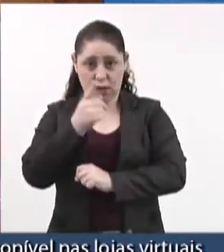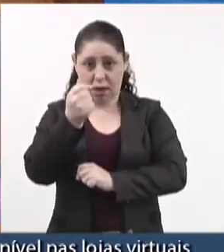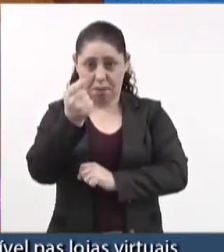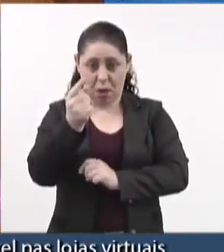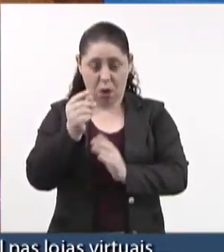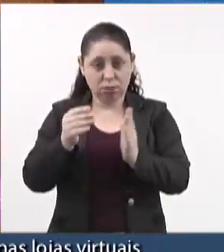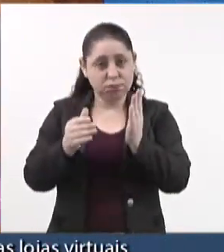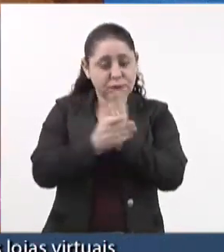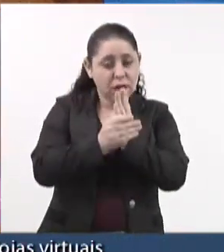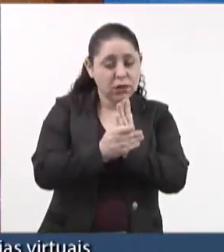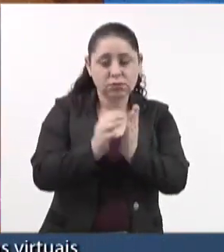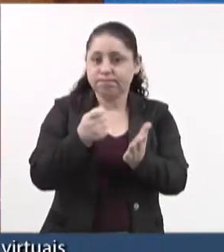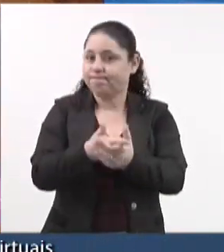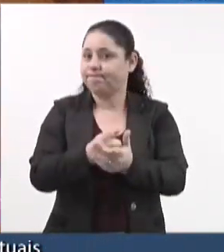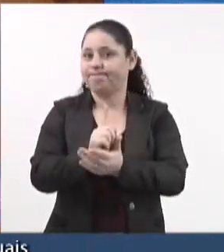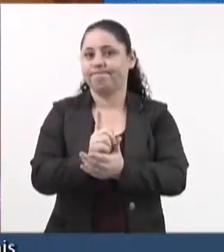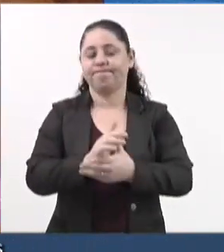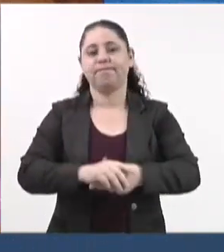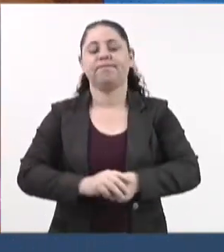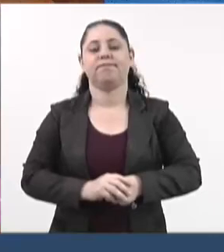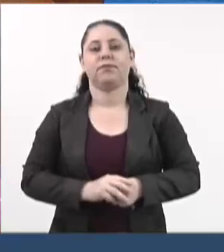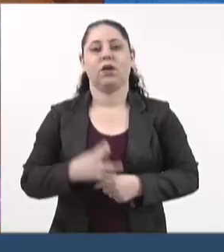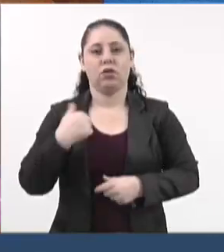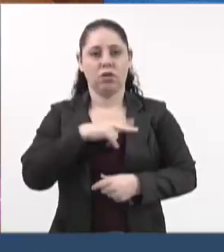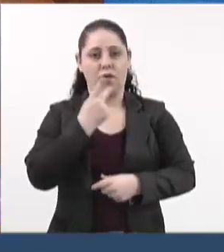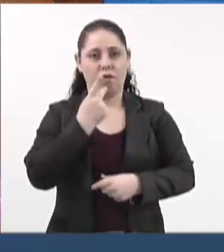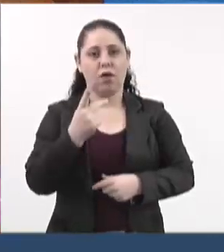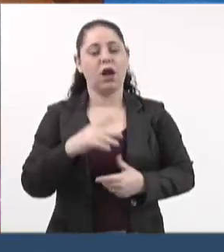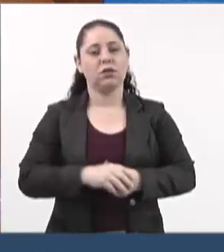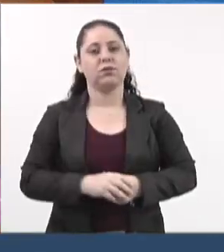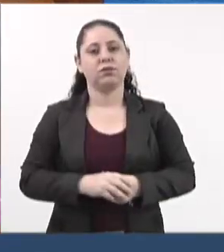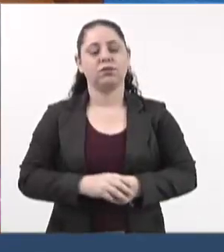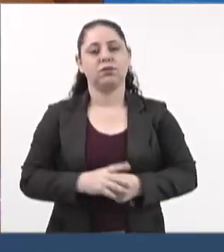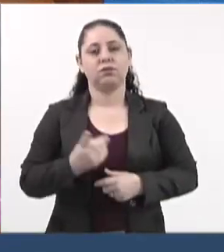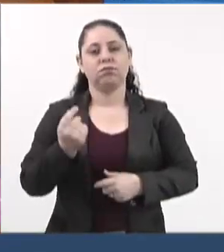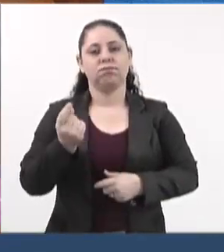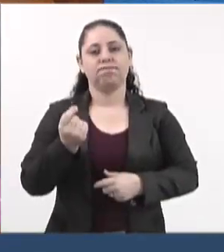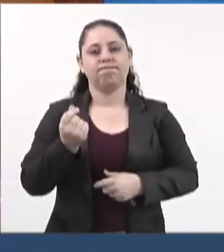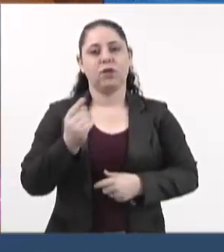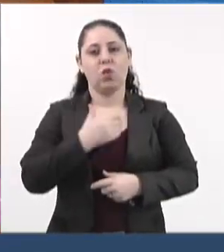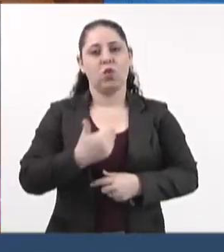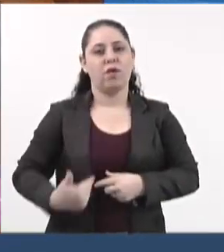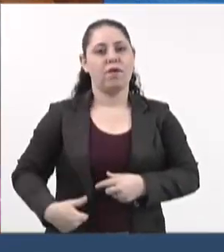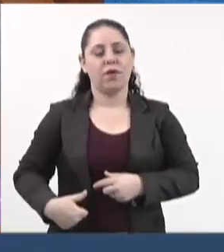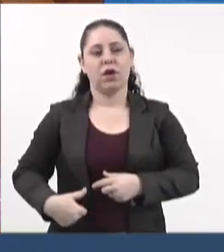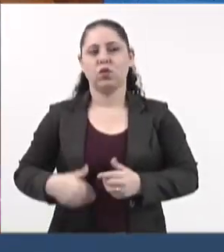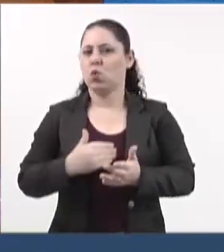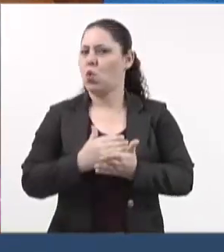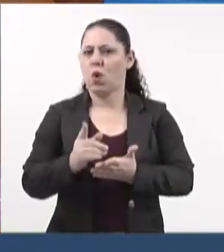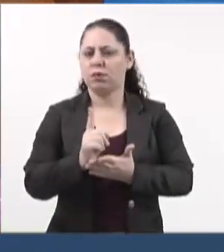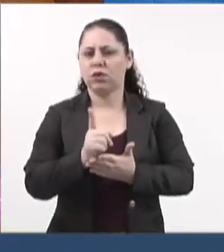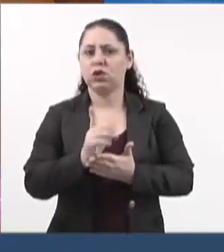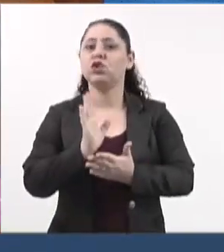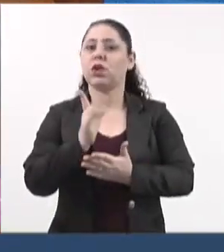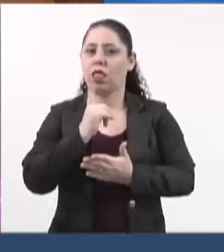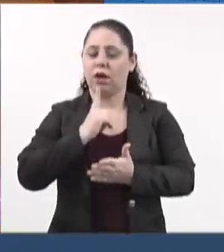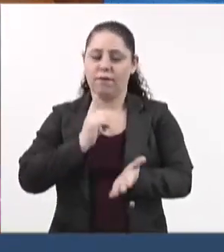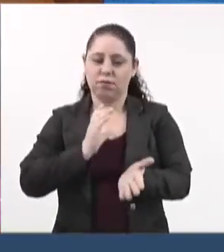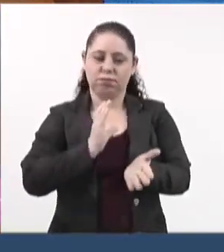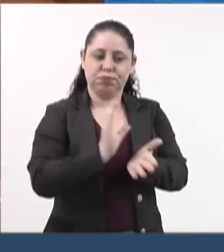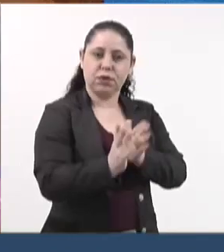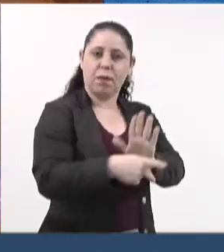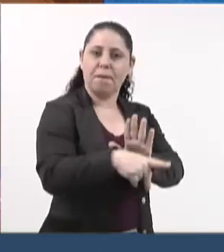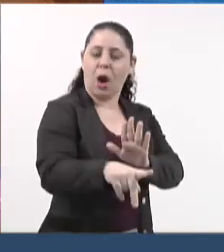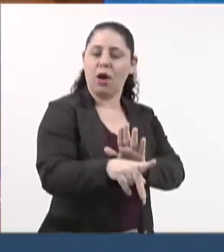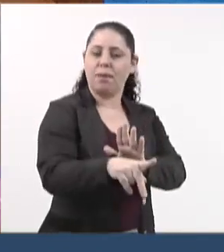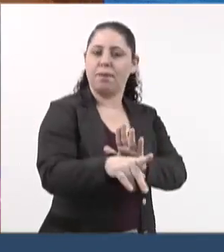não impositivas. Então, nós estamos falando de um gasto, de um governo que mal começou e já empenhou para a